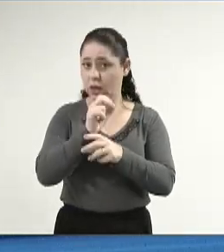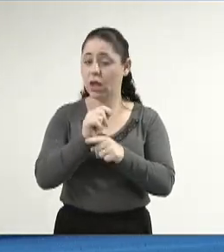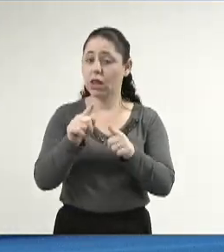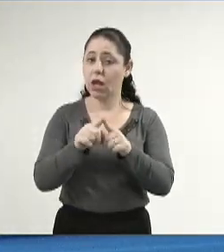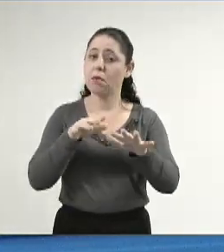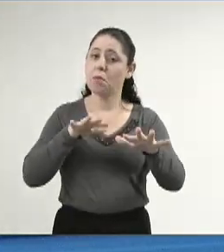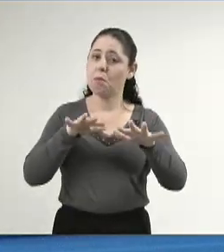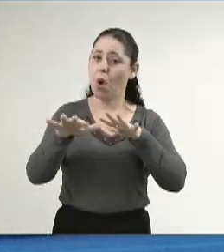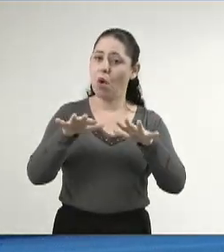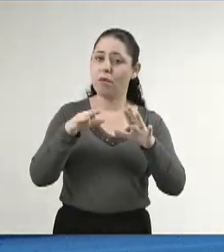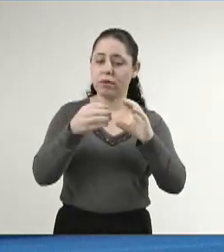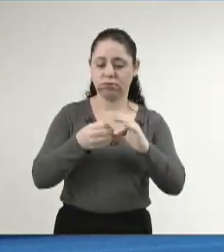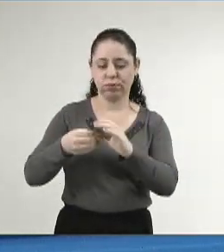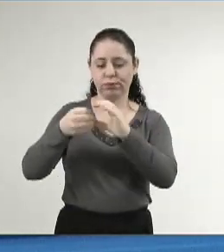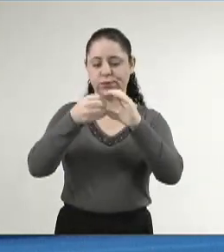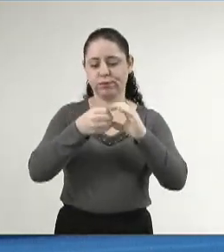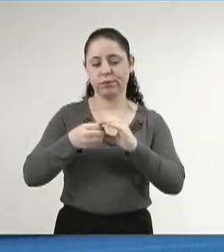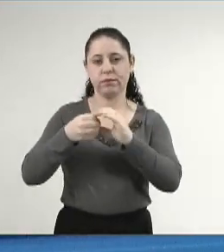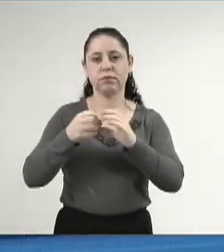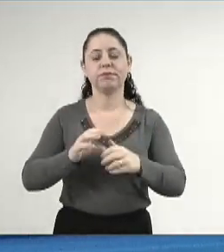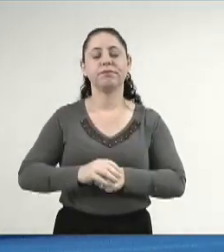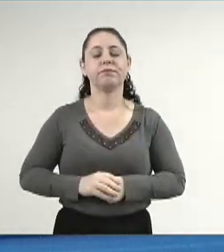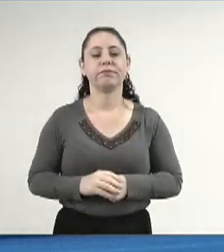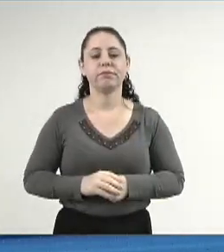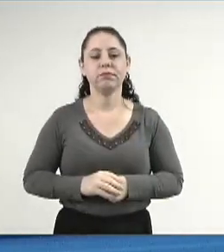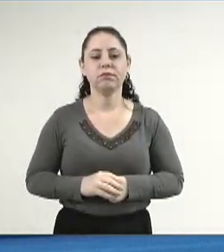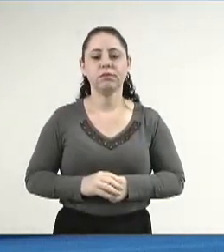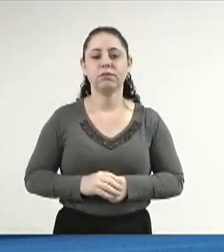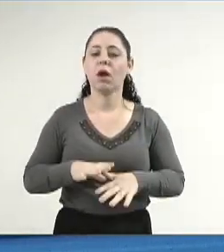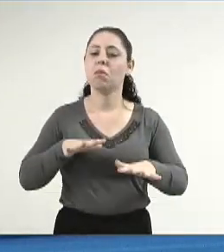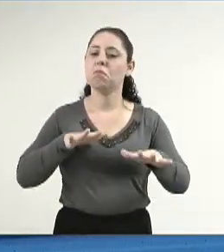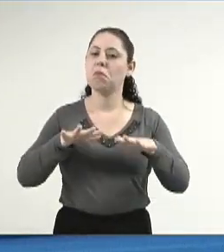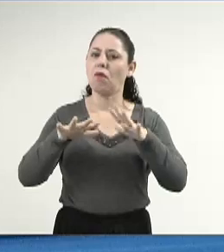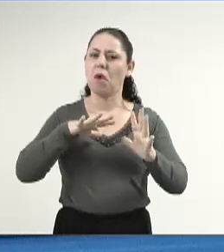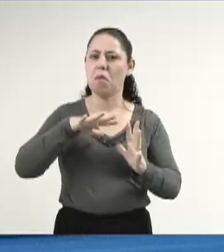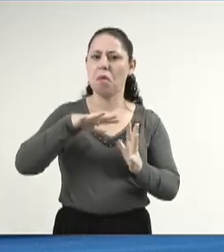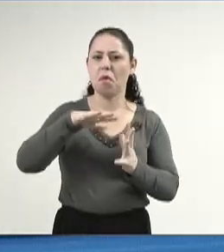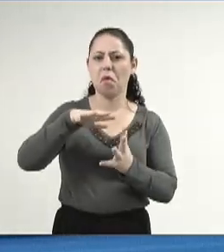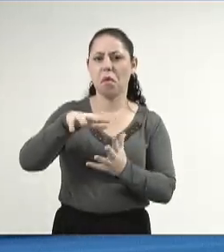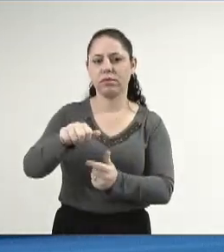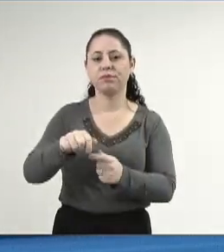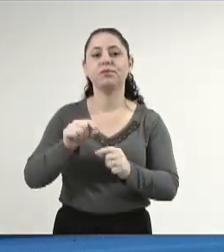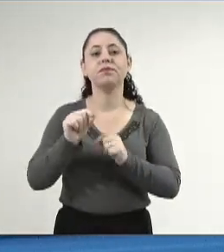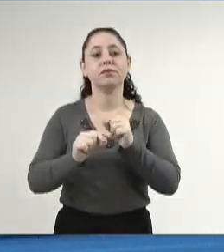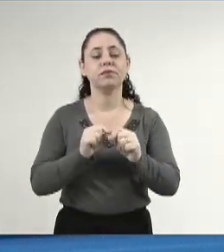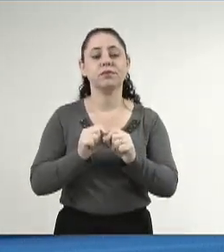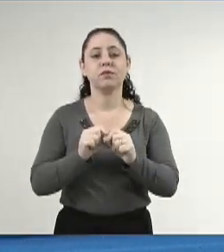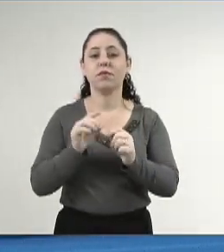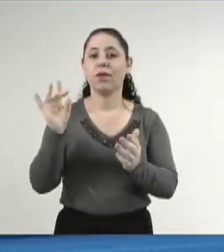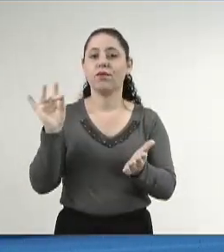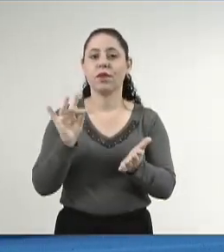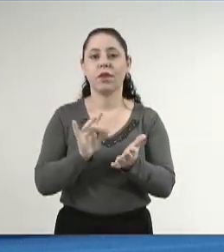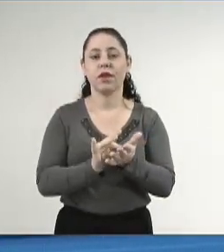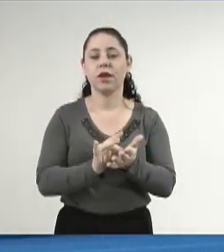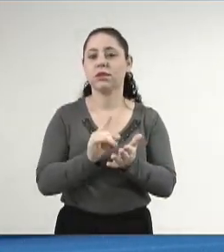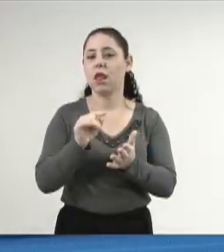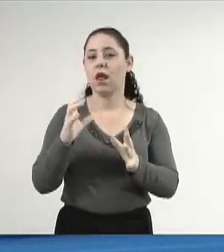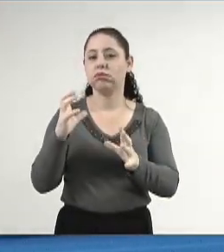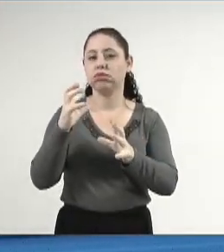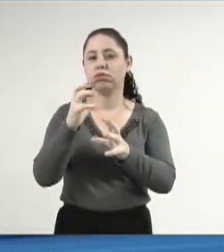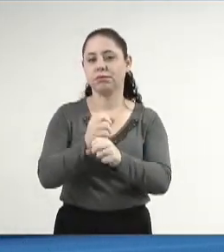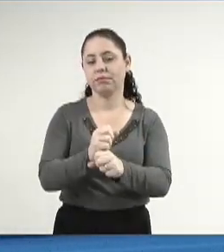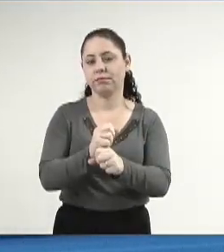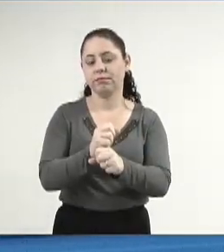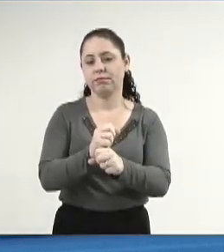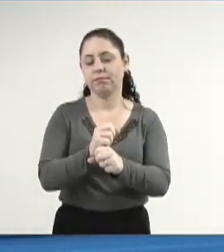o movimento cooperativista. É um movimento mundial e que, na verdade, é a soma,